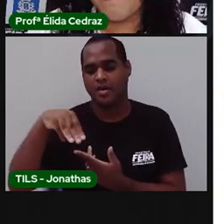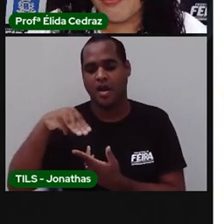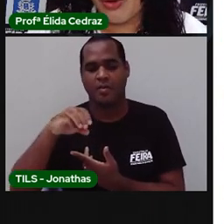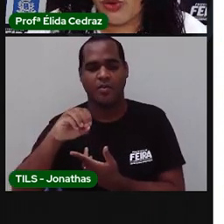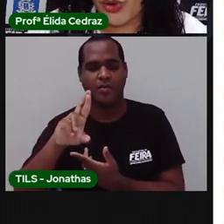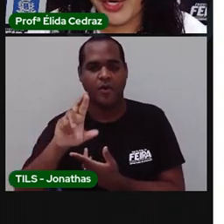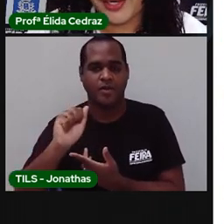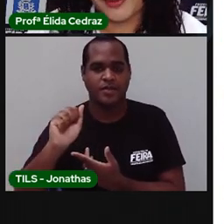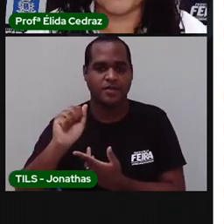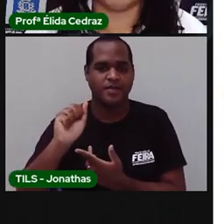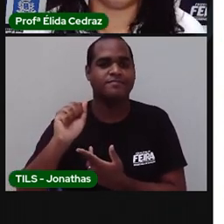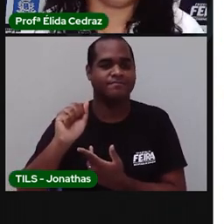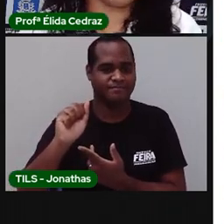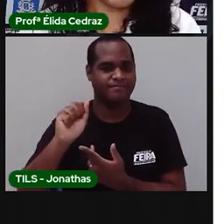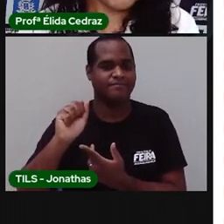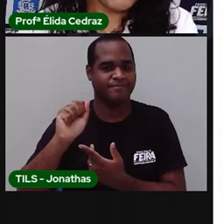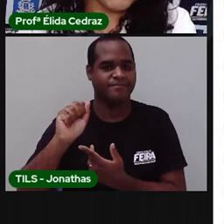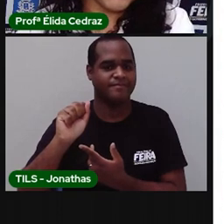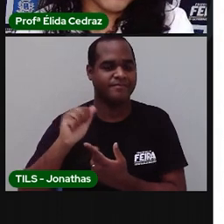amora.